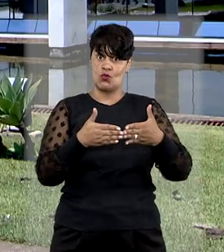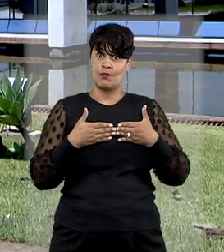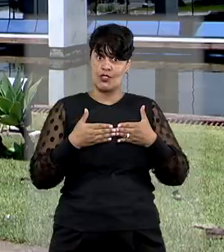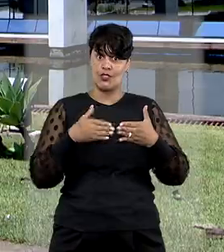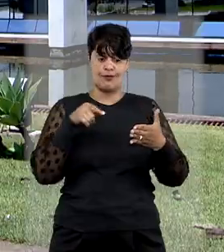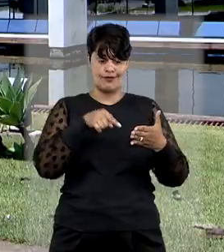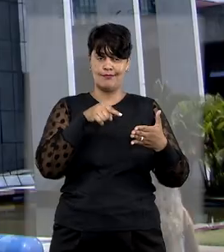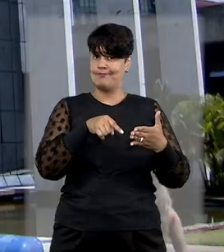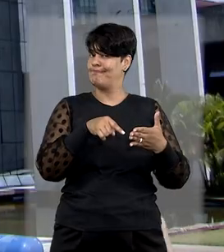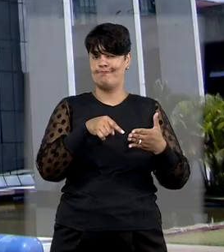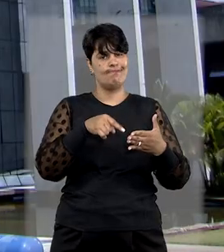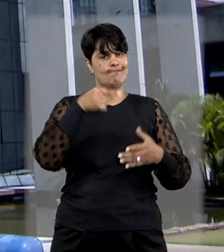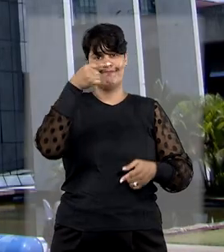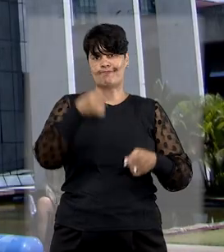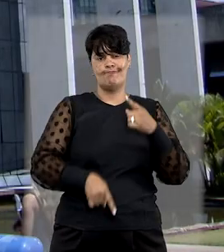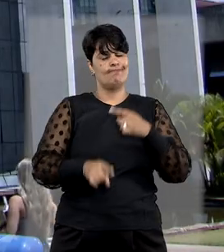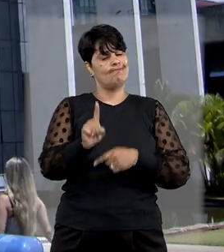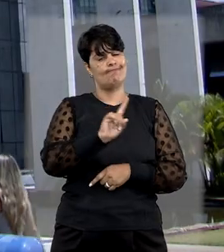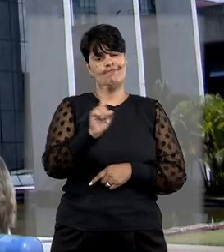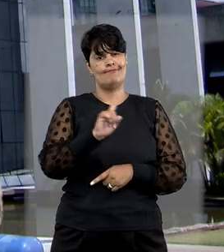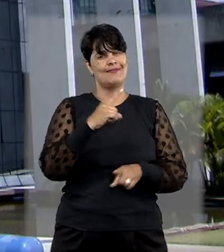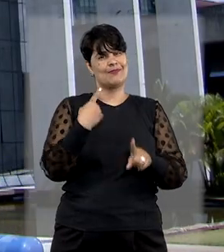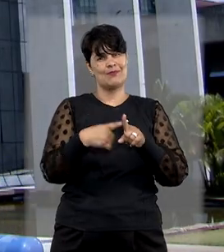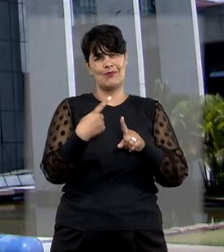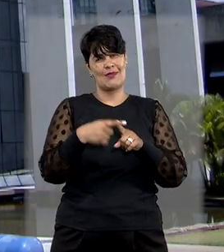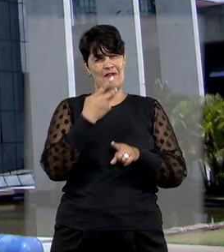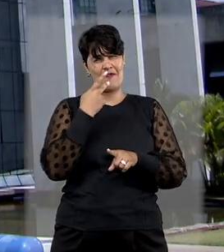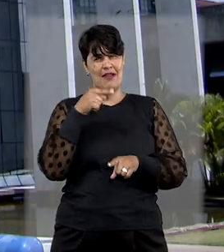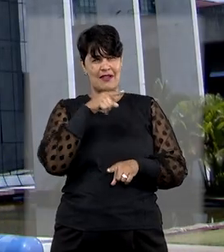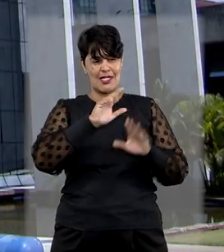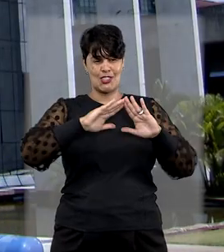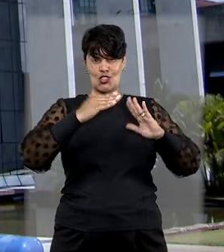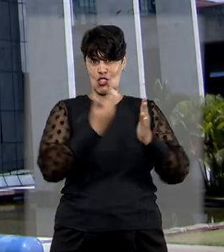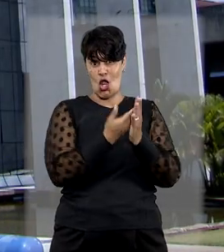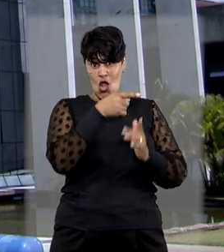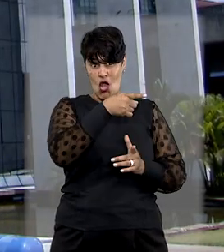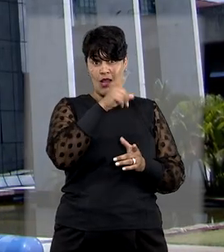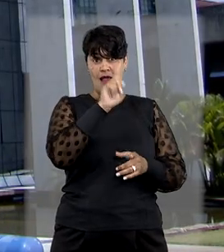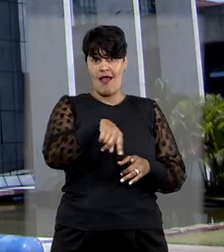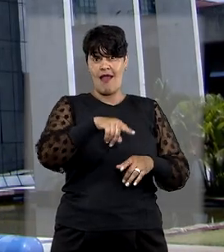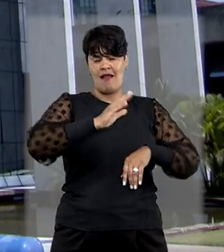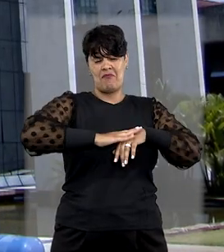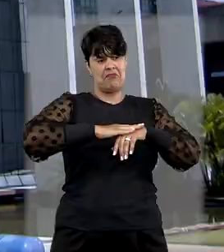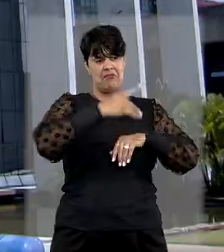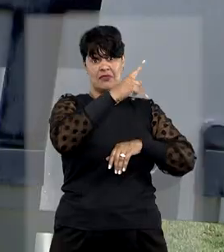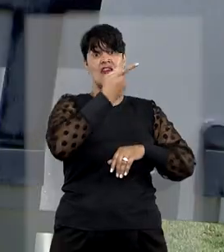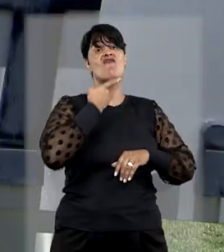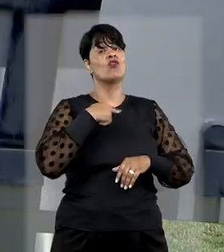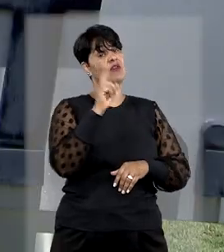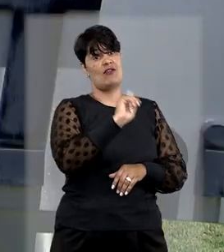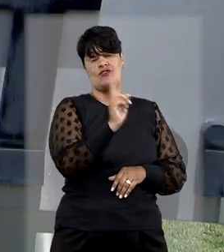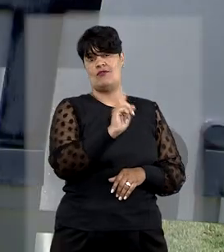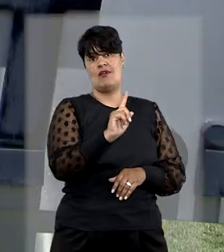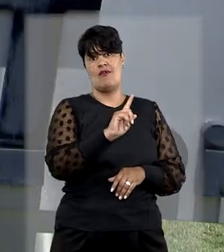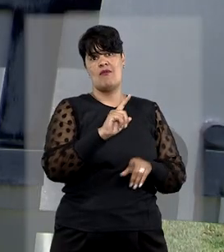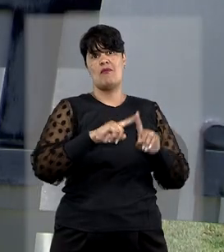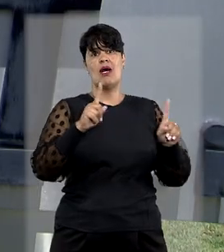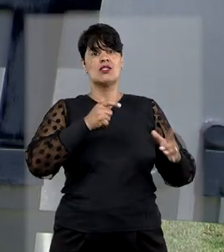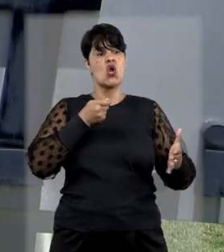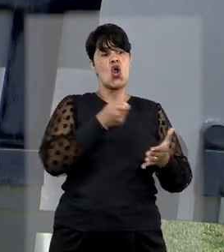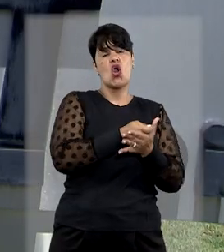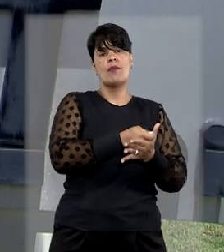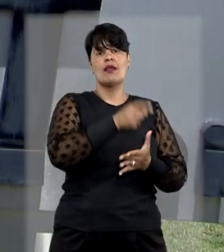improcedentes, sob o fundamento de que as escolas foram impedidas de cumprir as obrigações contratuais por força de